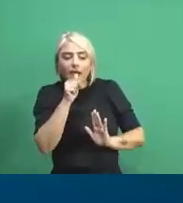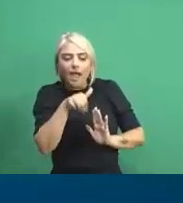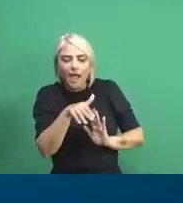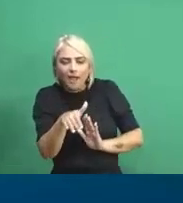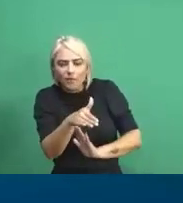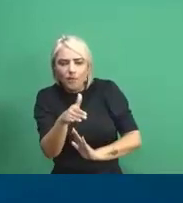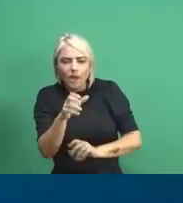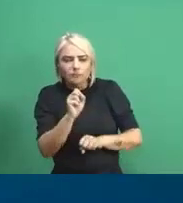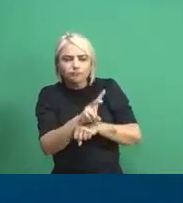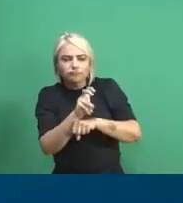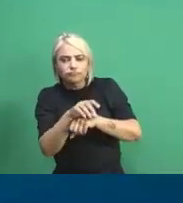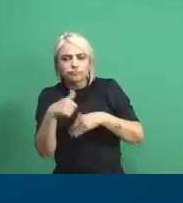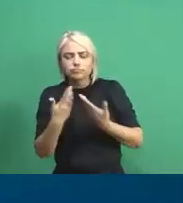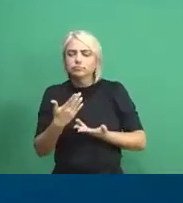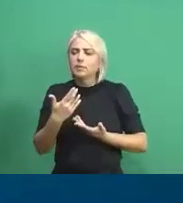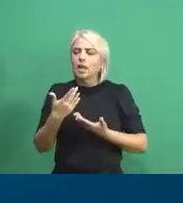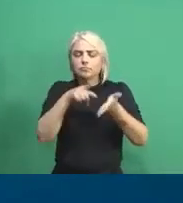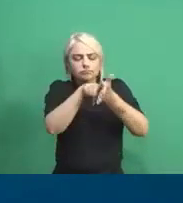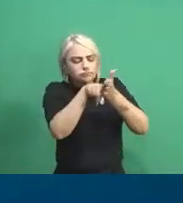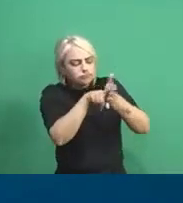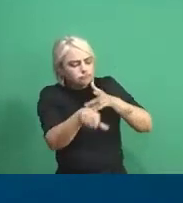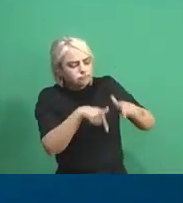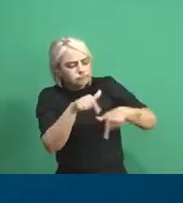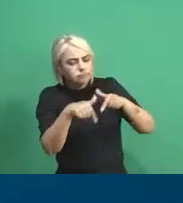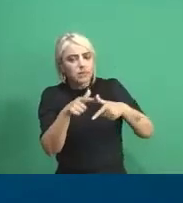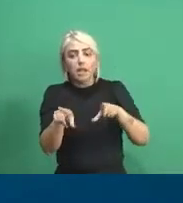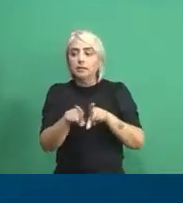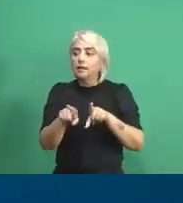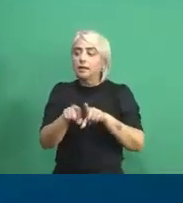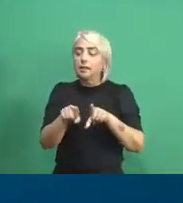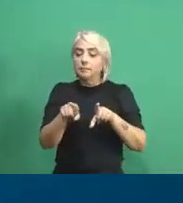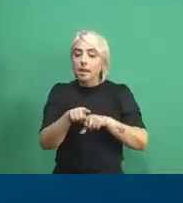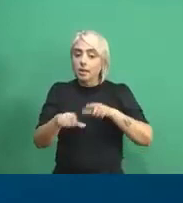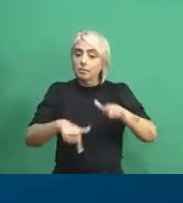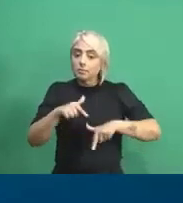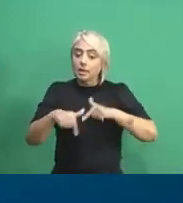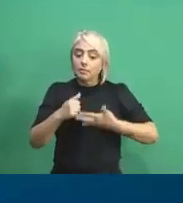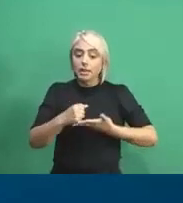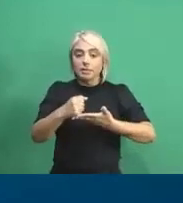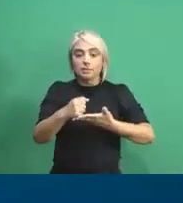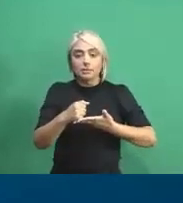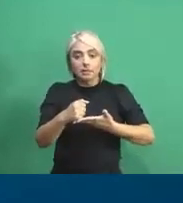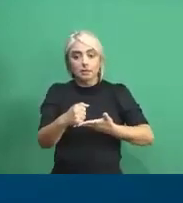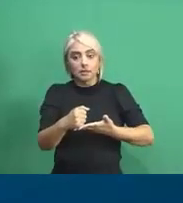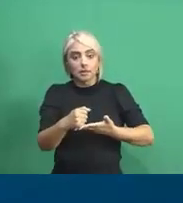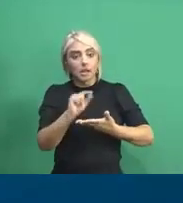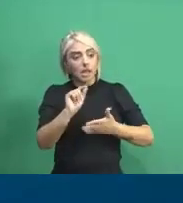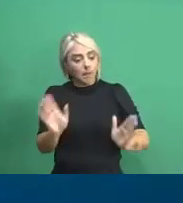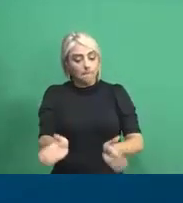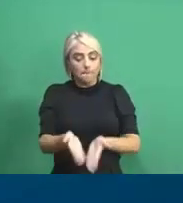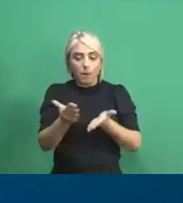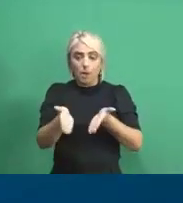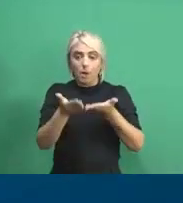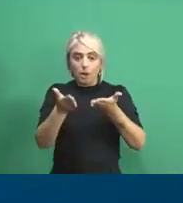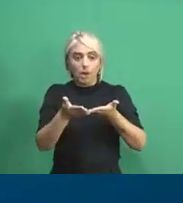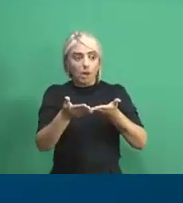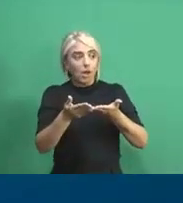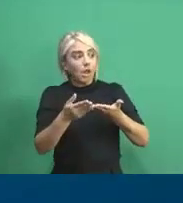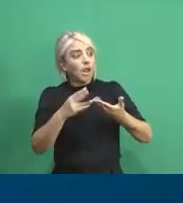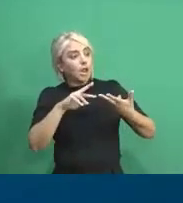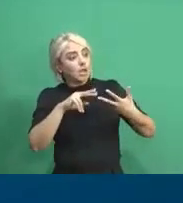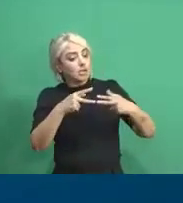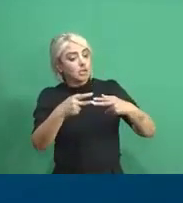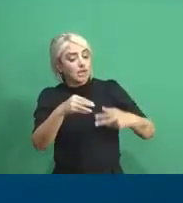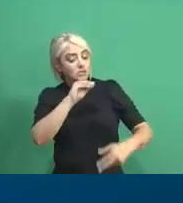Mas também, além de ser um trabalho de pesquisa, ele também é um trabalho de assistência, que promove também a geração de renda das